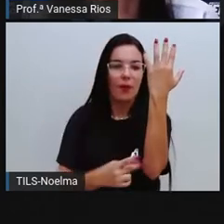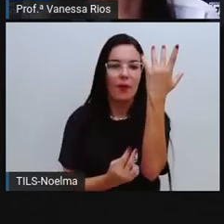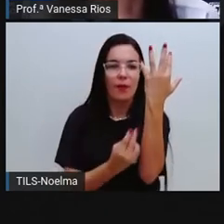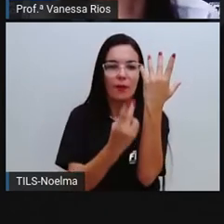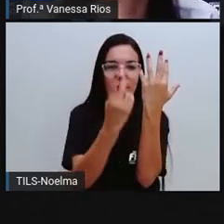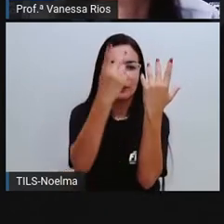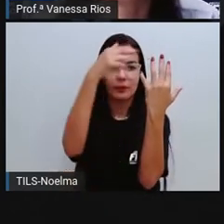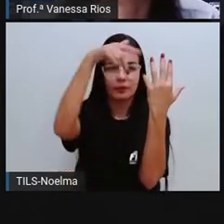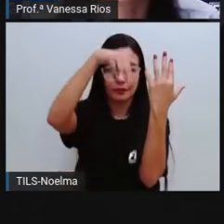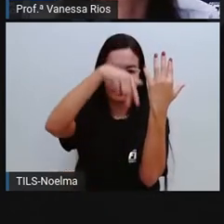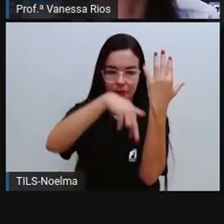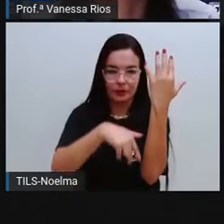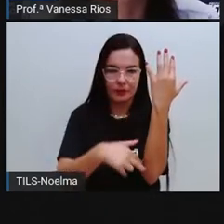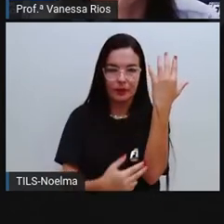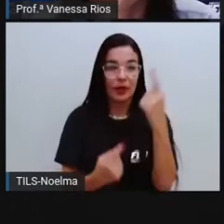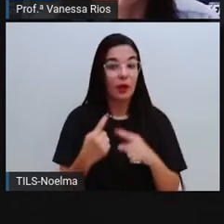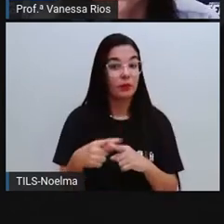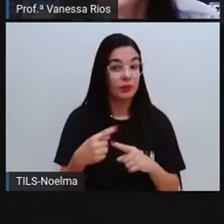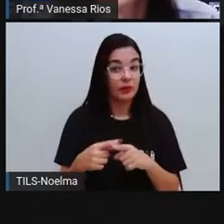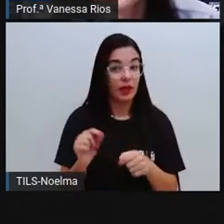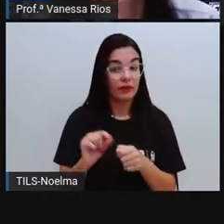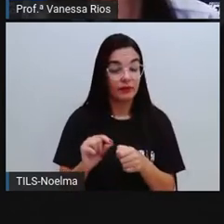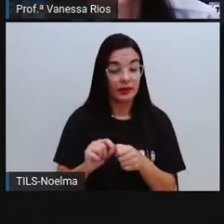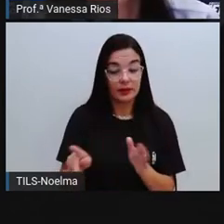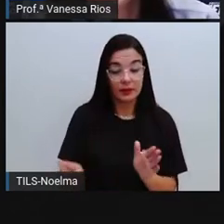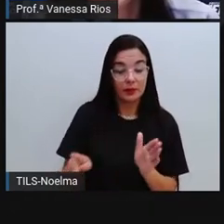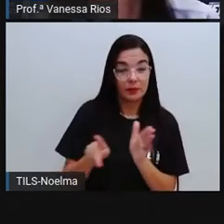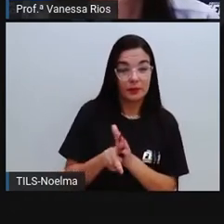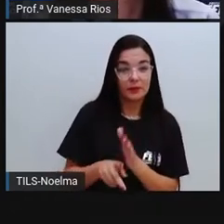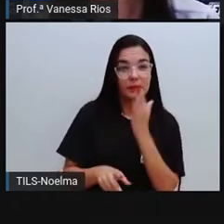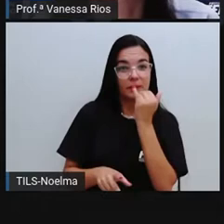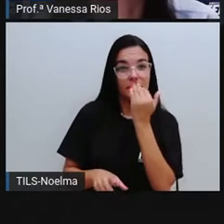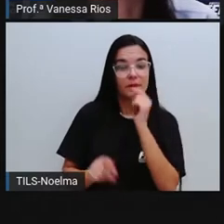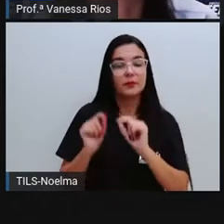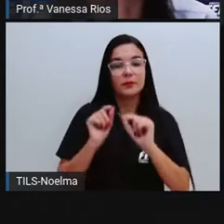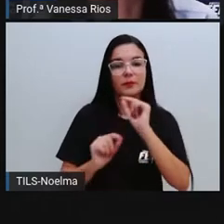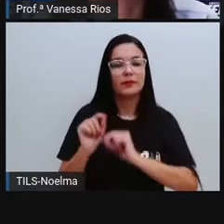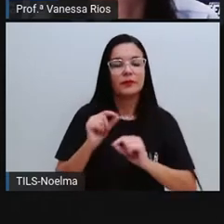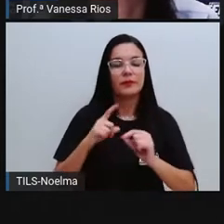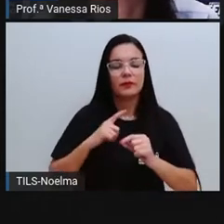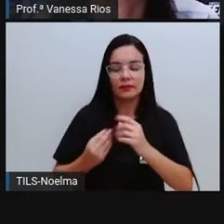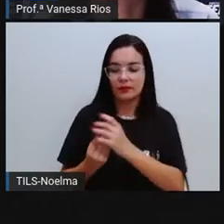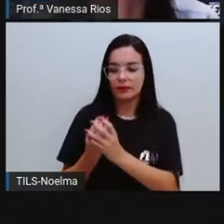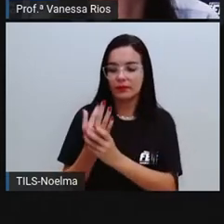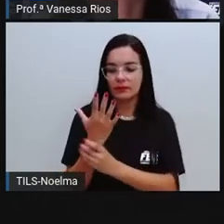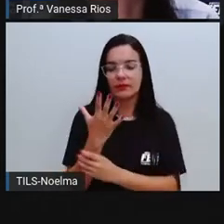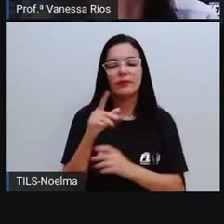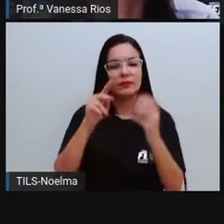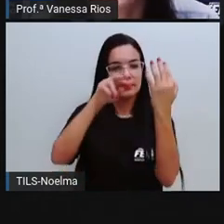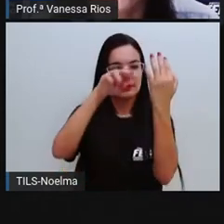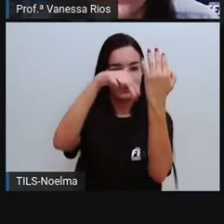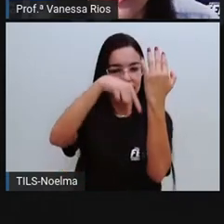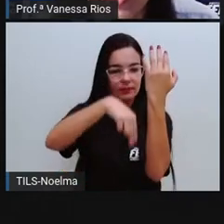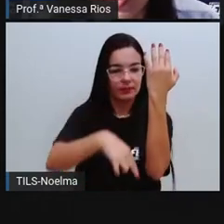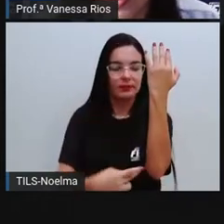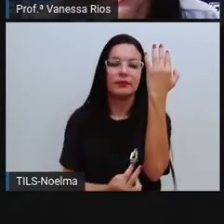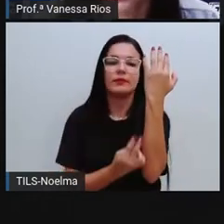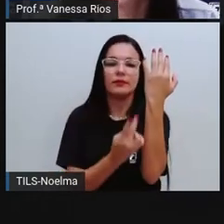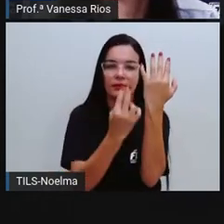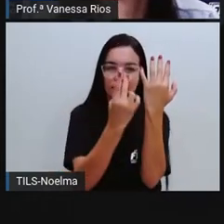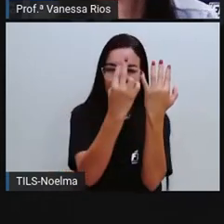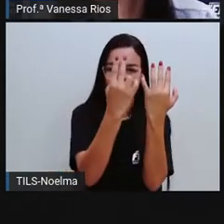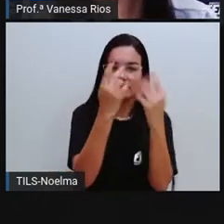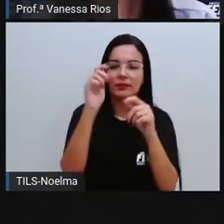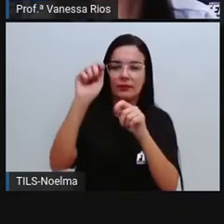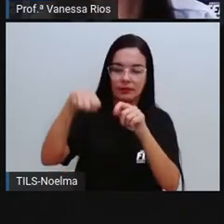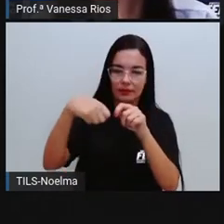construção, de produção desse alimento que as plantas desenvolvem é chamado de fotossíntese.